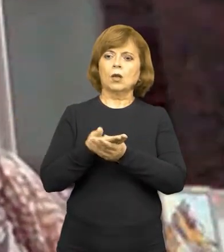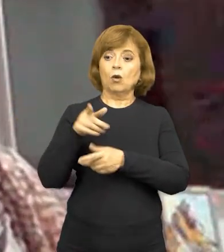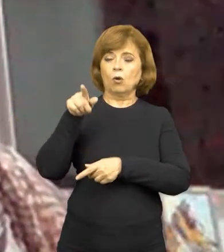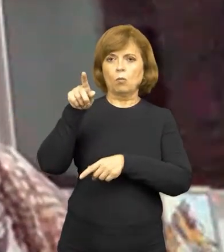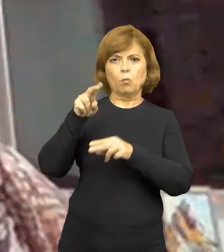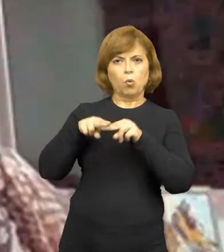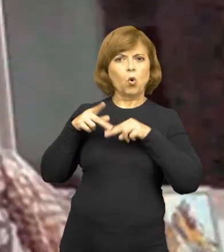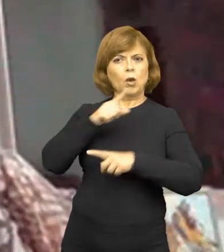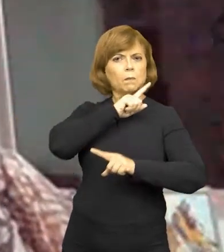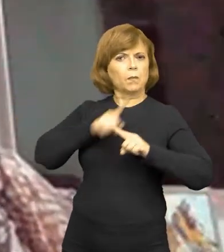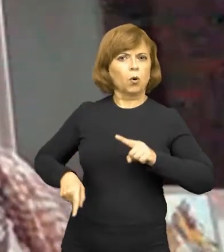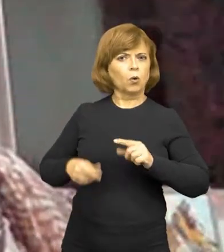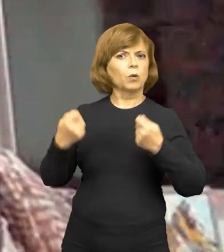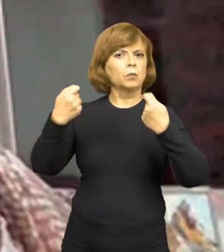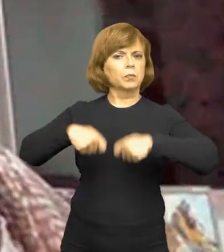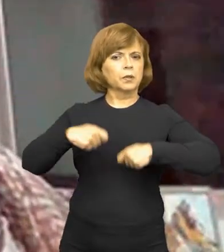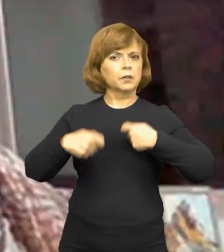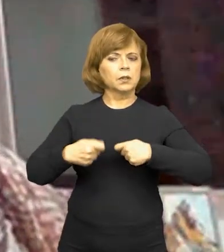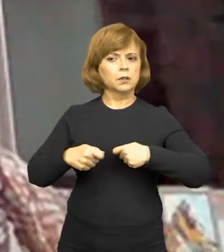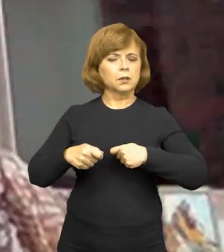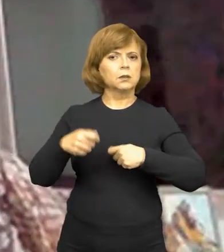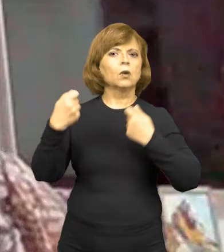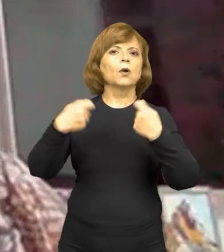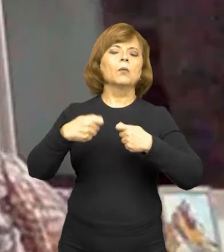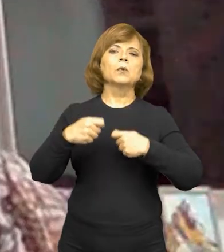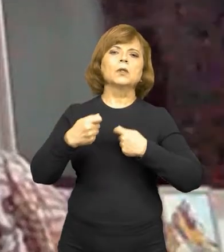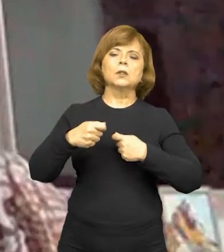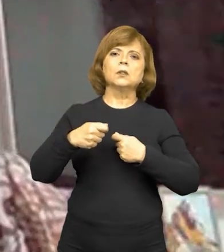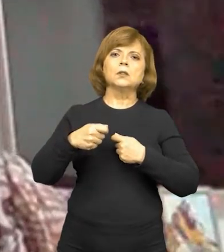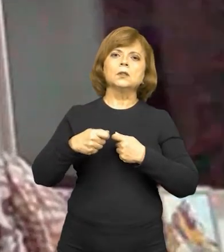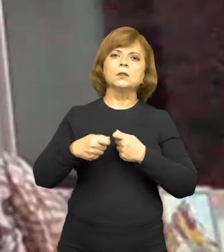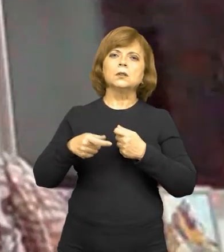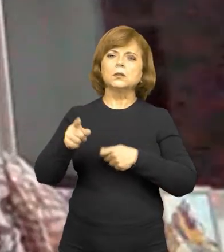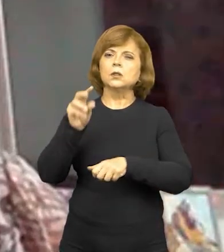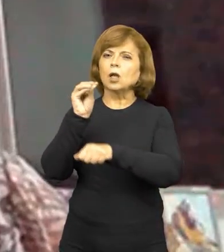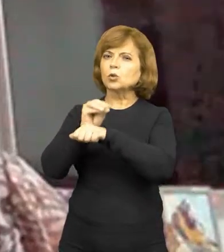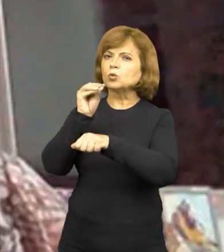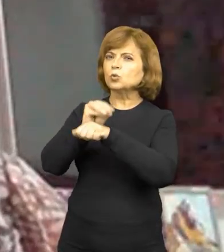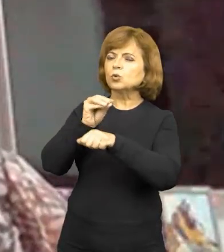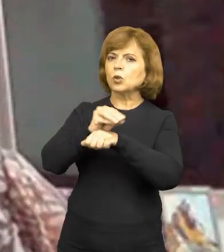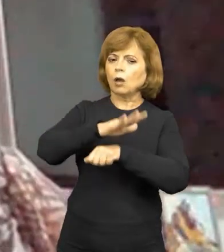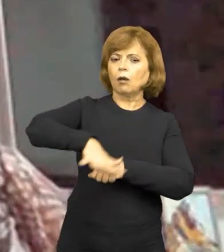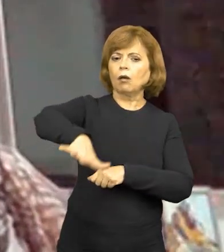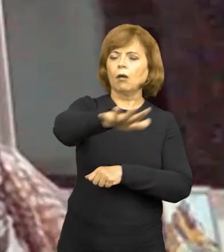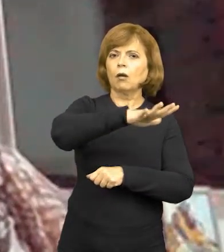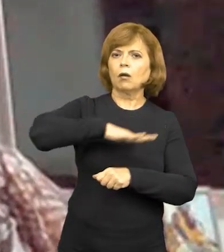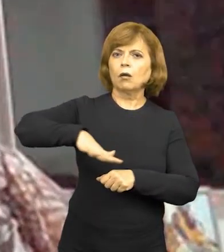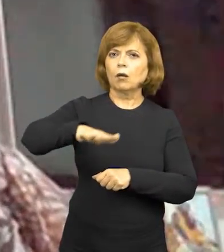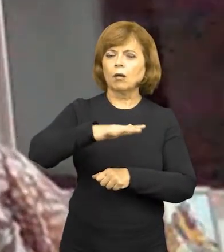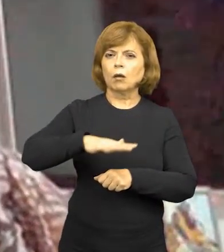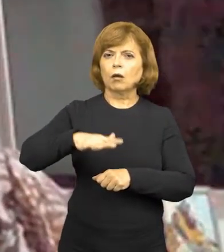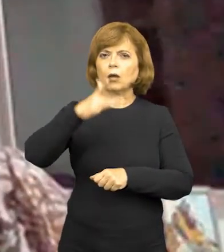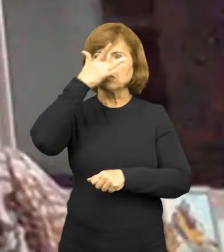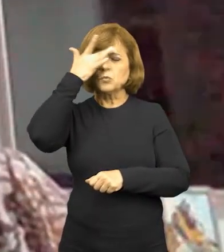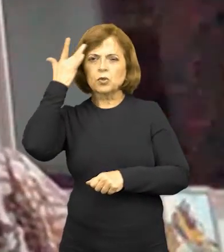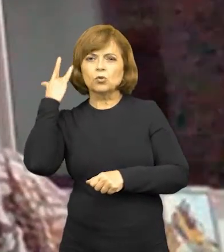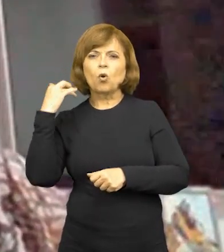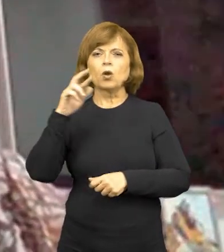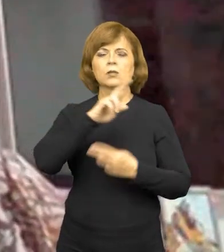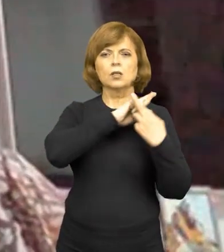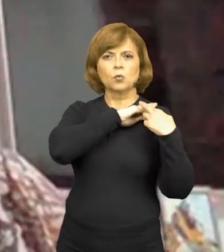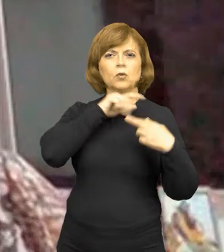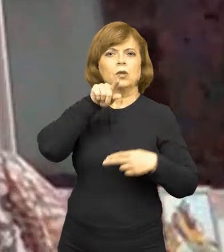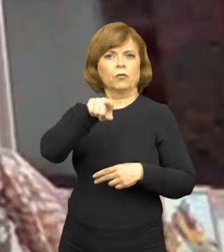conduta fosse coibida. Pedimos uma antecipação dos efeitos da tutela jurisdicional, o que foi deferida pelo